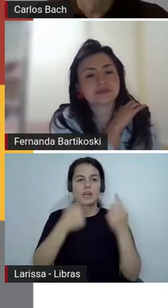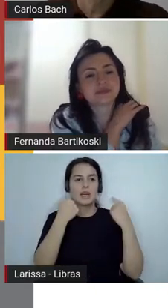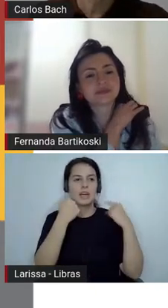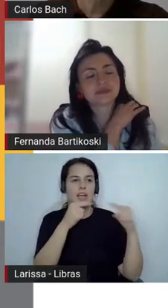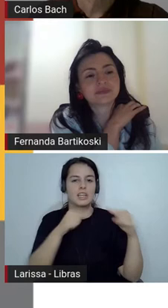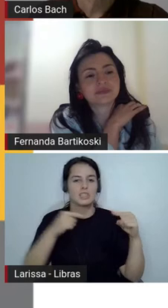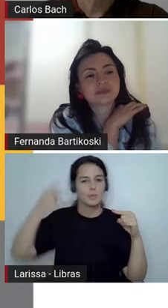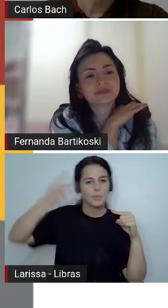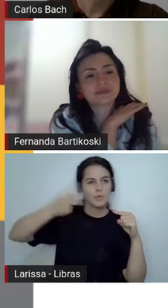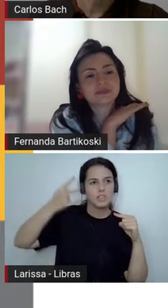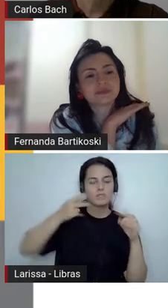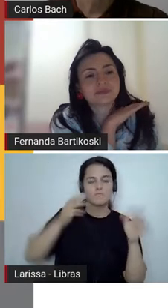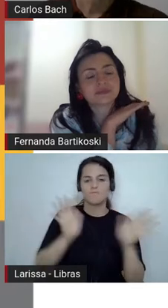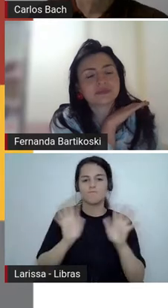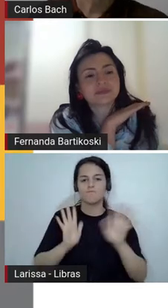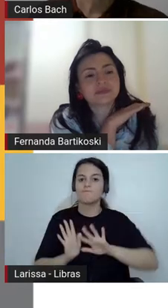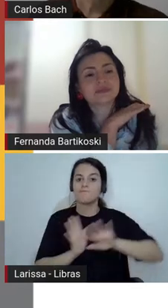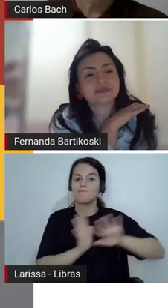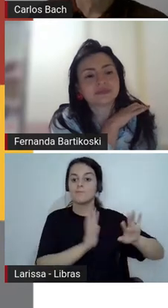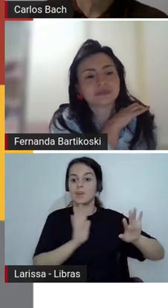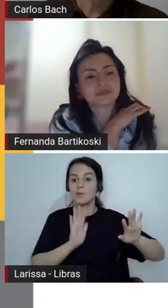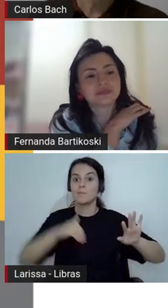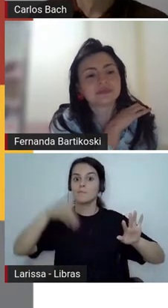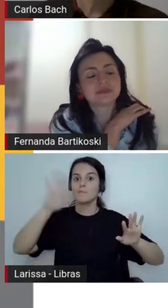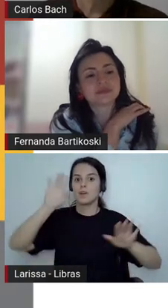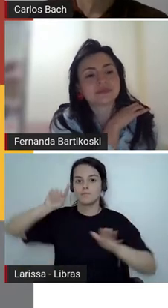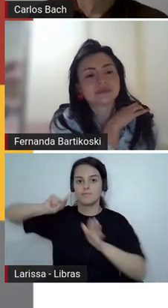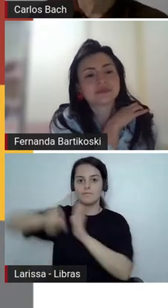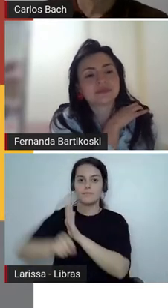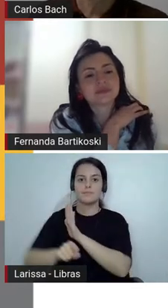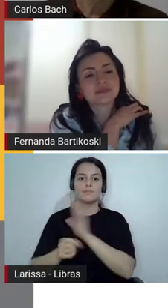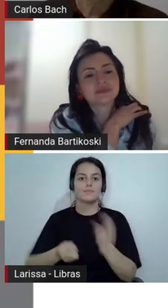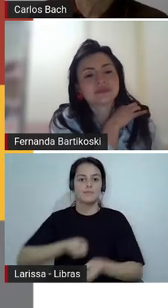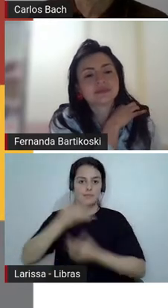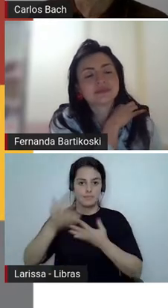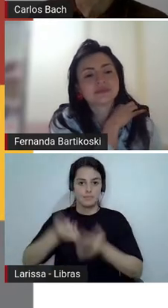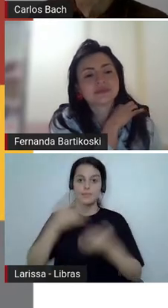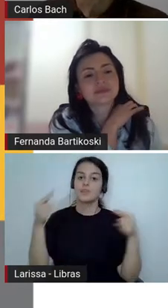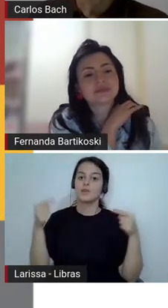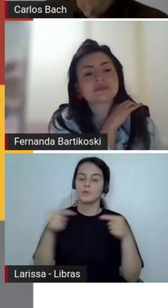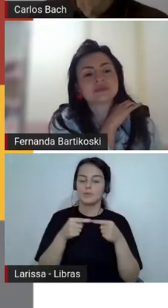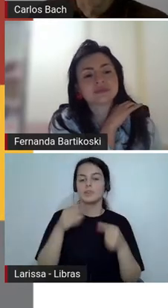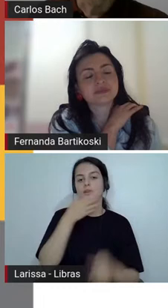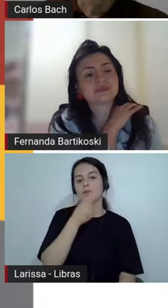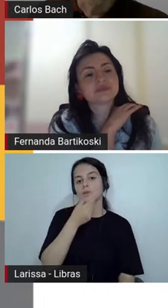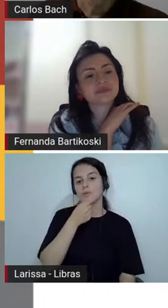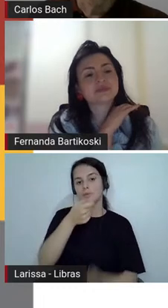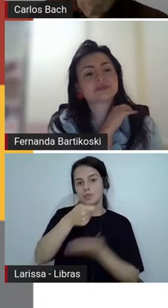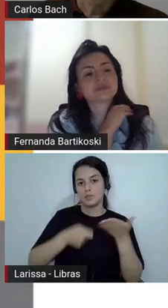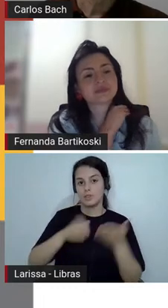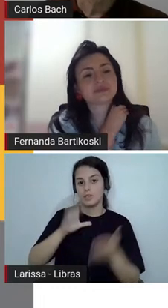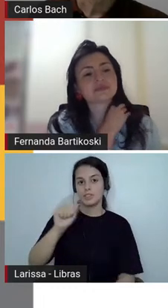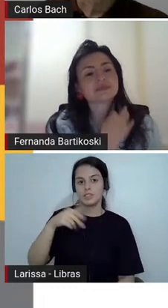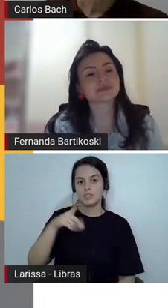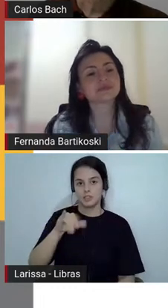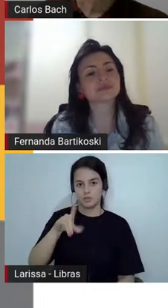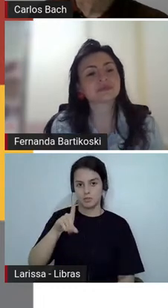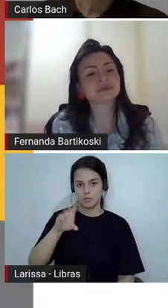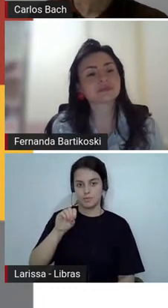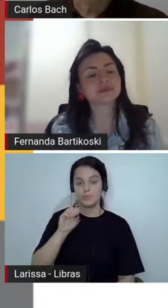Antônio Cândido traz, então, dessa crônica que ela se faz mais poética. e muitas vezes